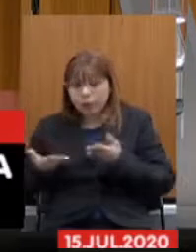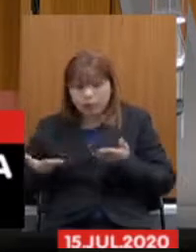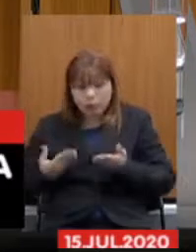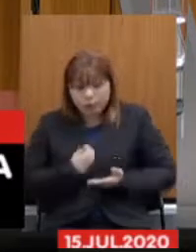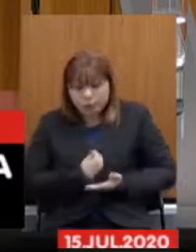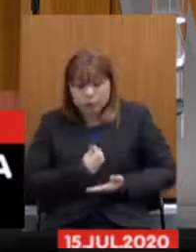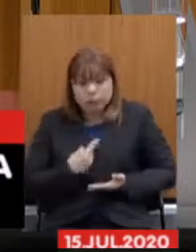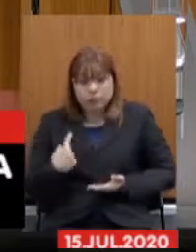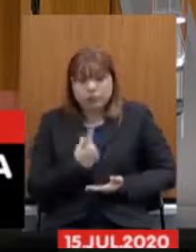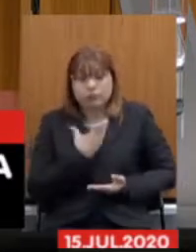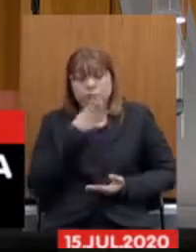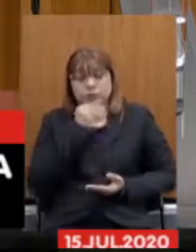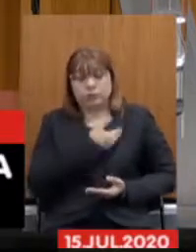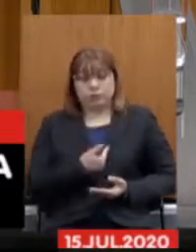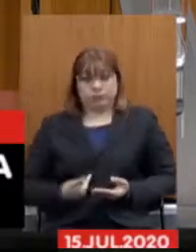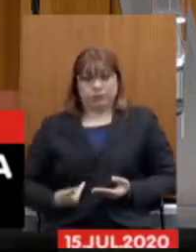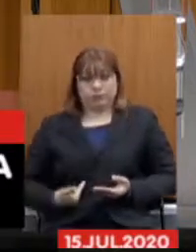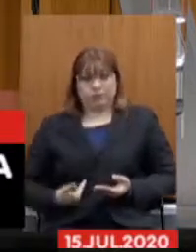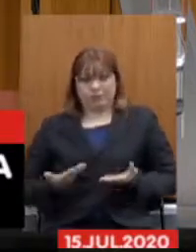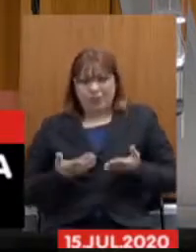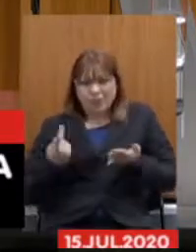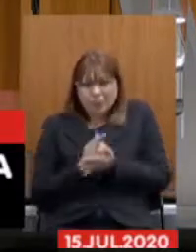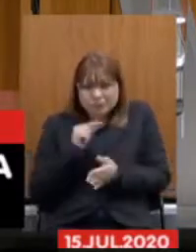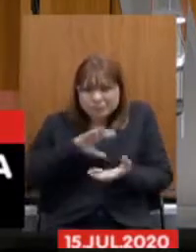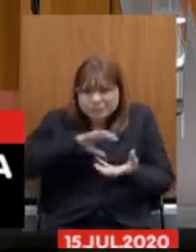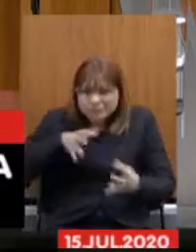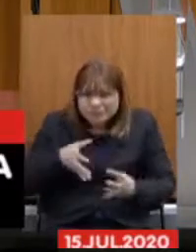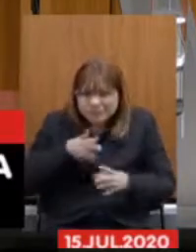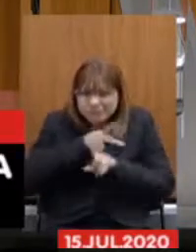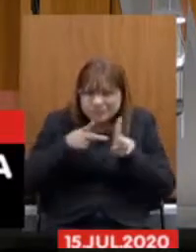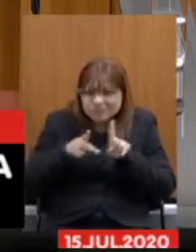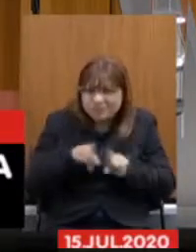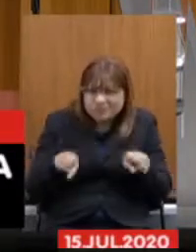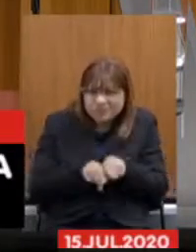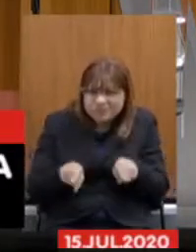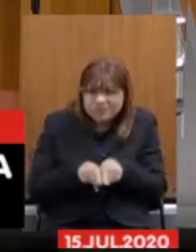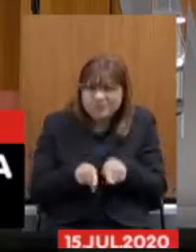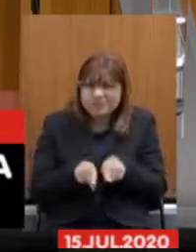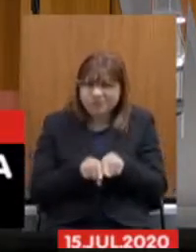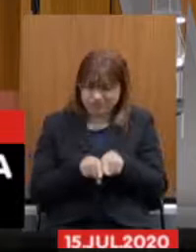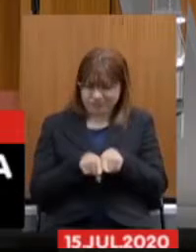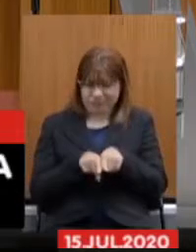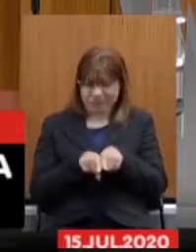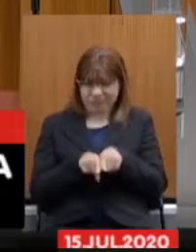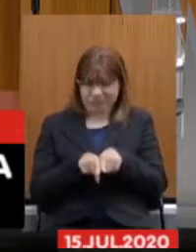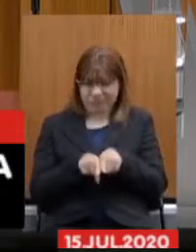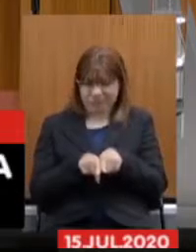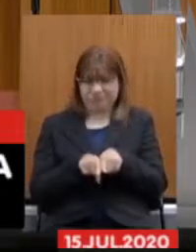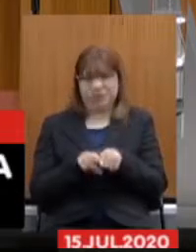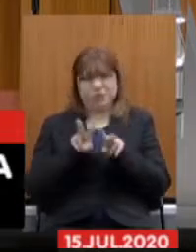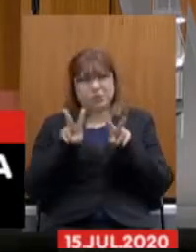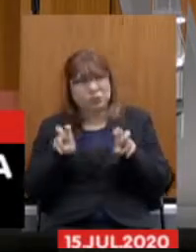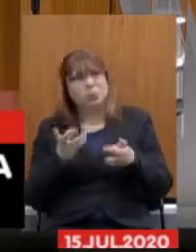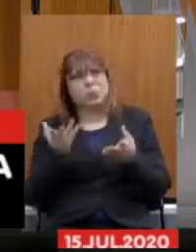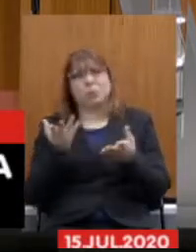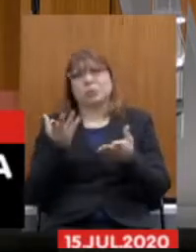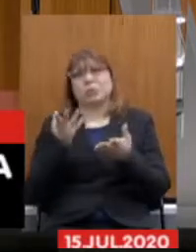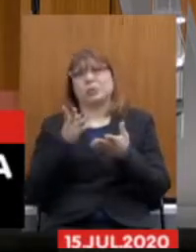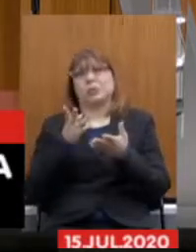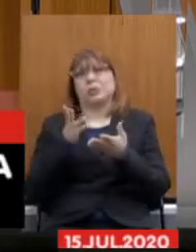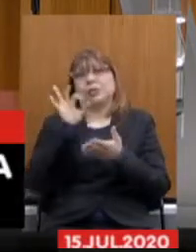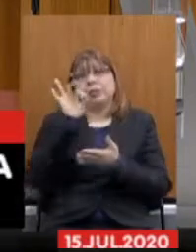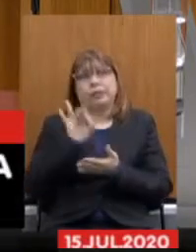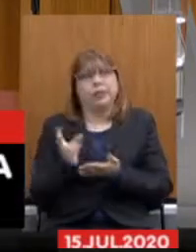vivendo hoje e vem essa reforma previdenciária que é tributária que ela impõe